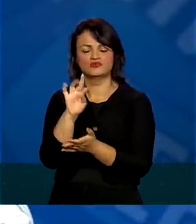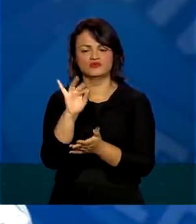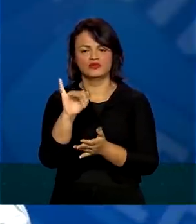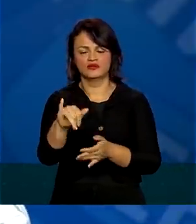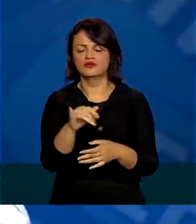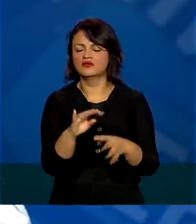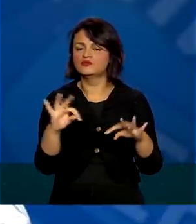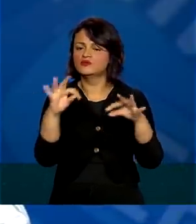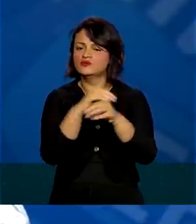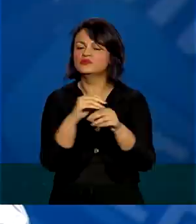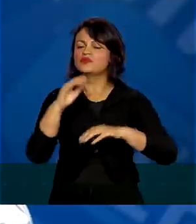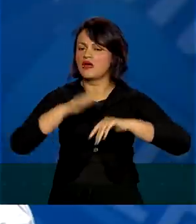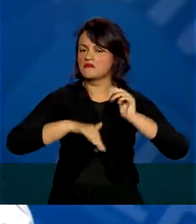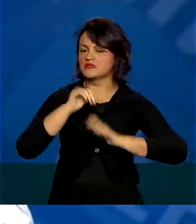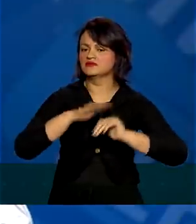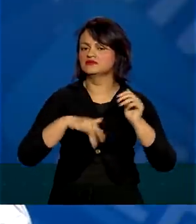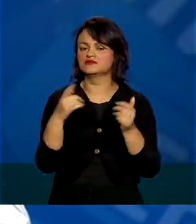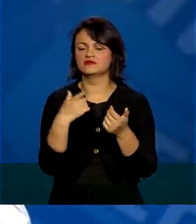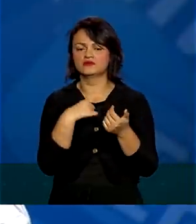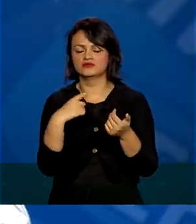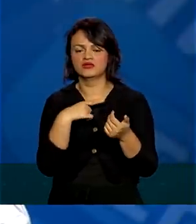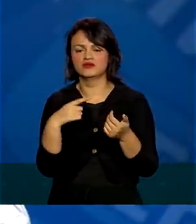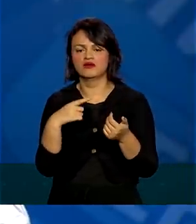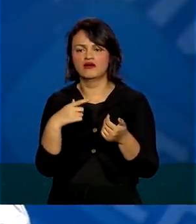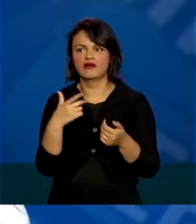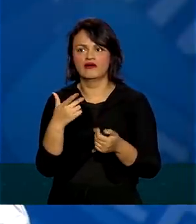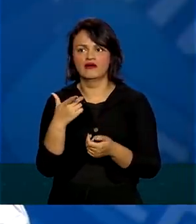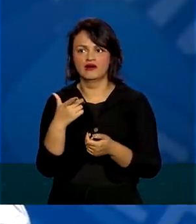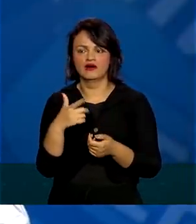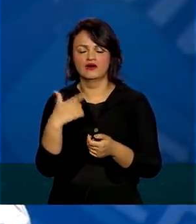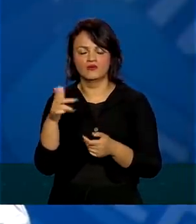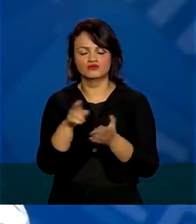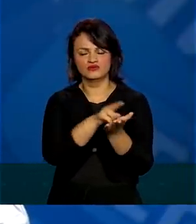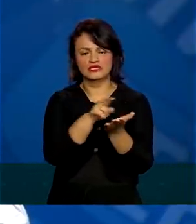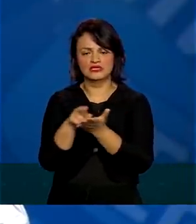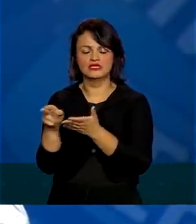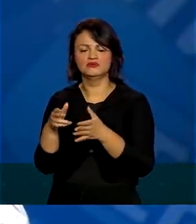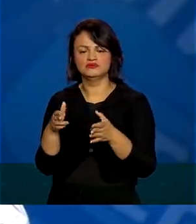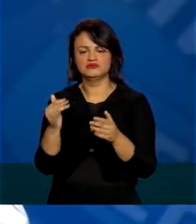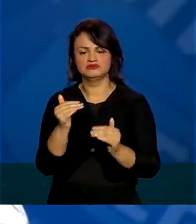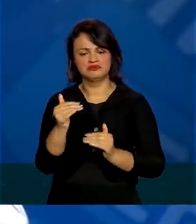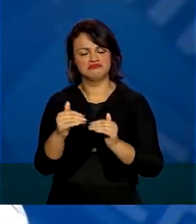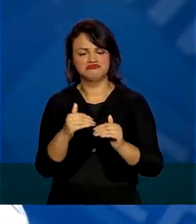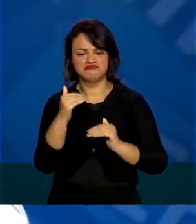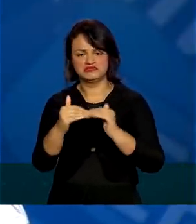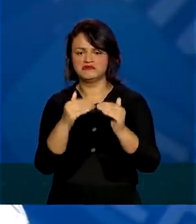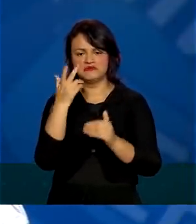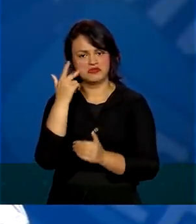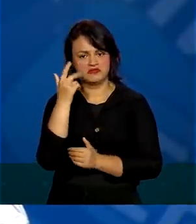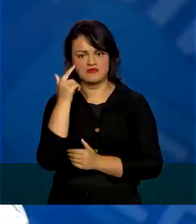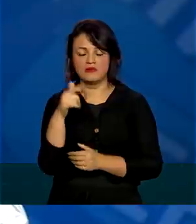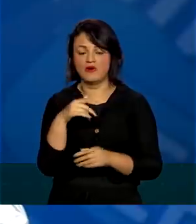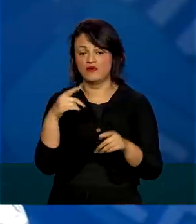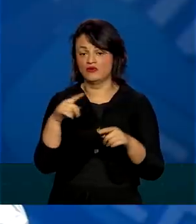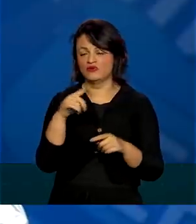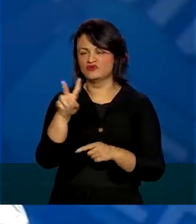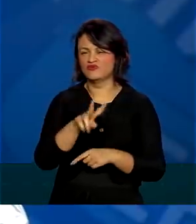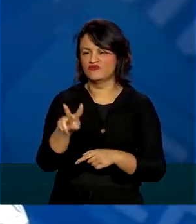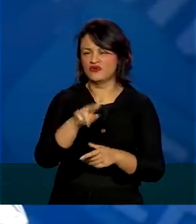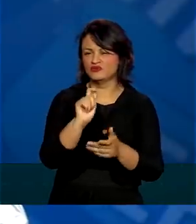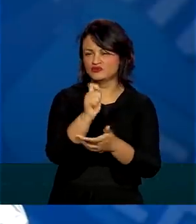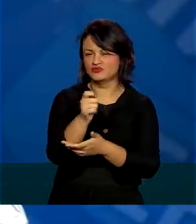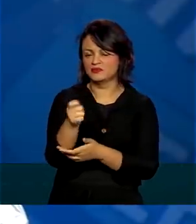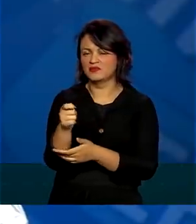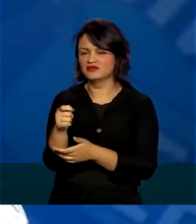todos eles habilitando. As habilitações dos leites andando no seu ritmo normal, nós tínhamos mudado o valor da